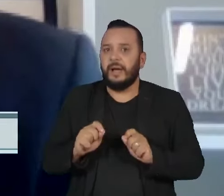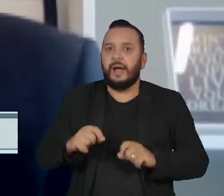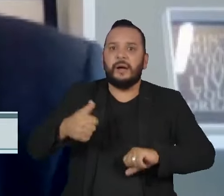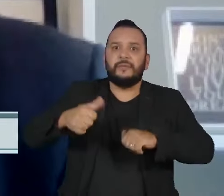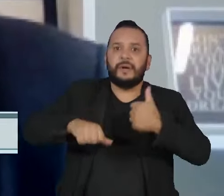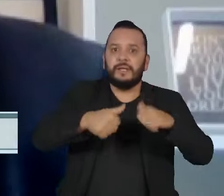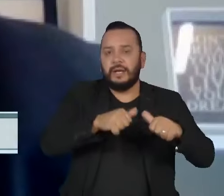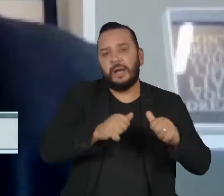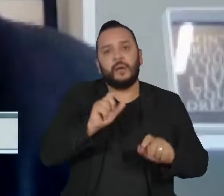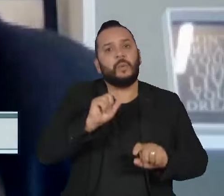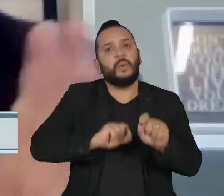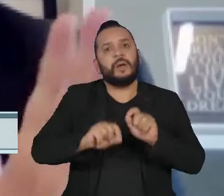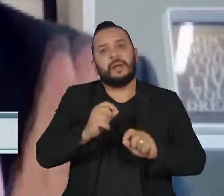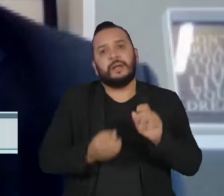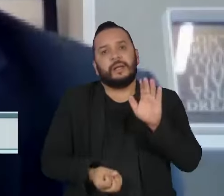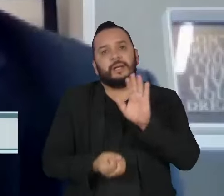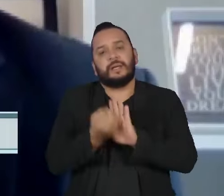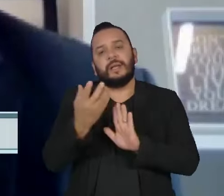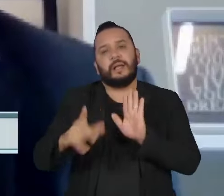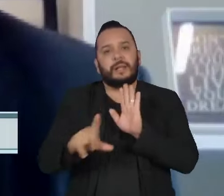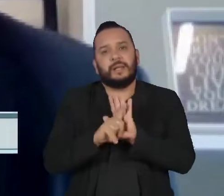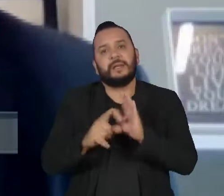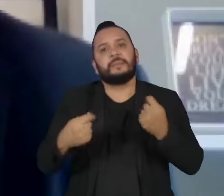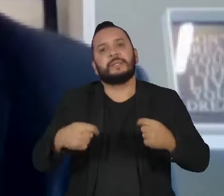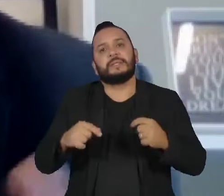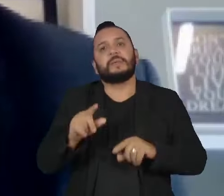gente precisa de regulação naquilo que falta.